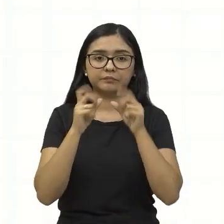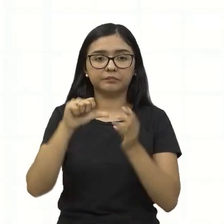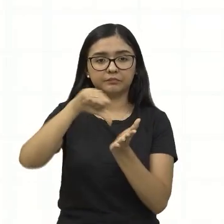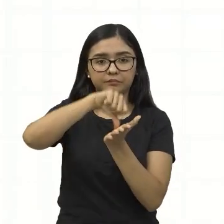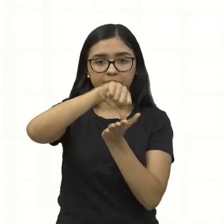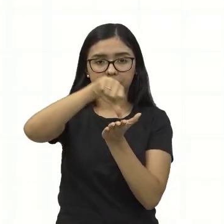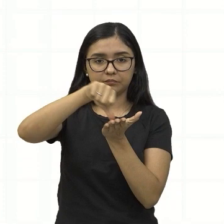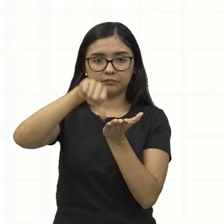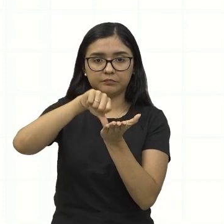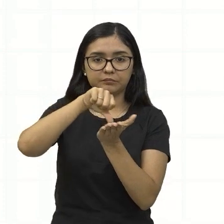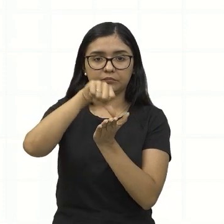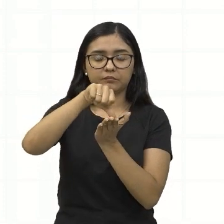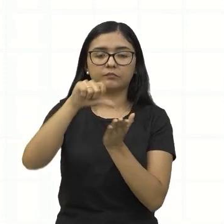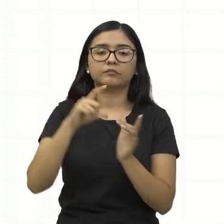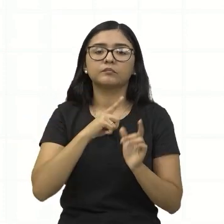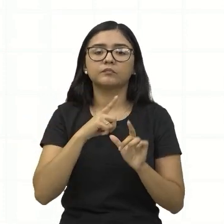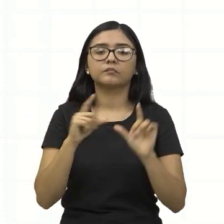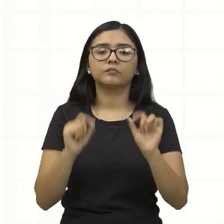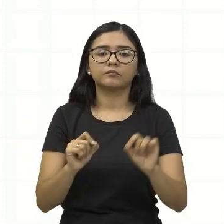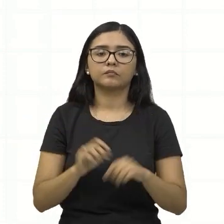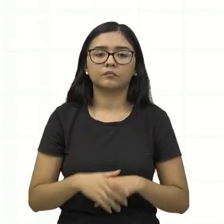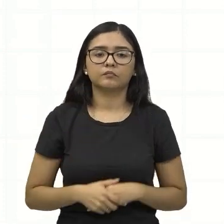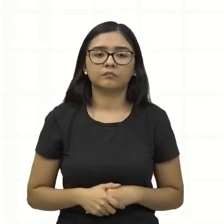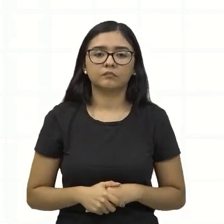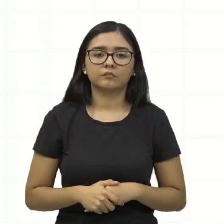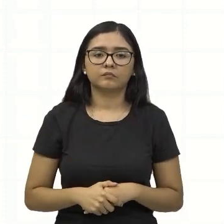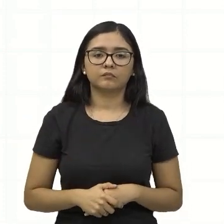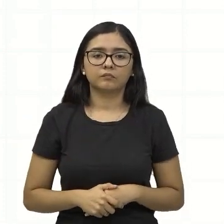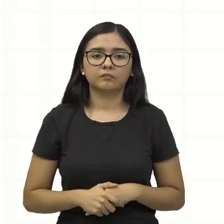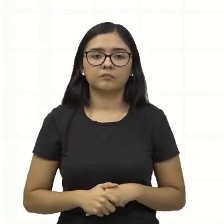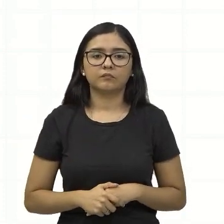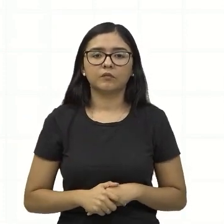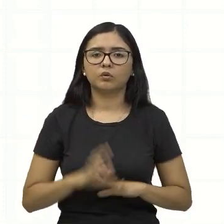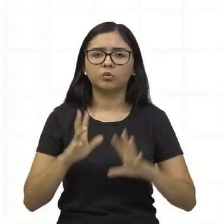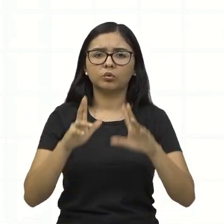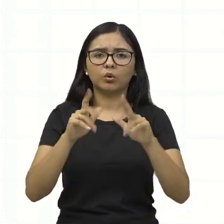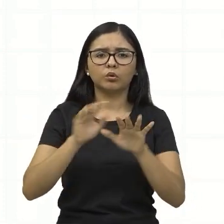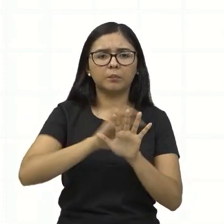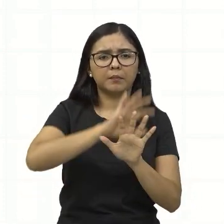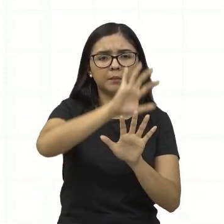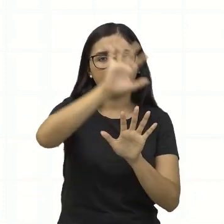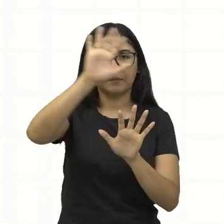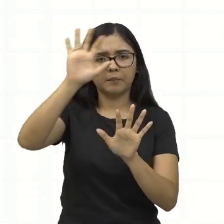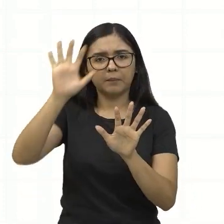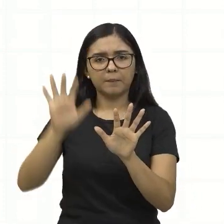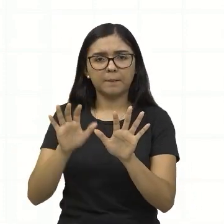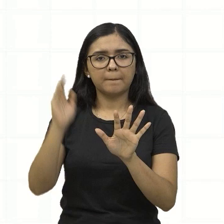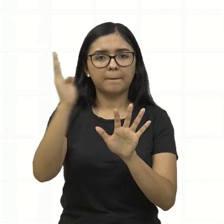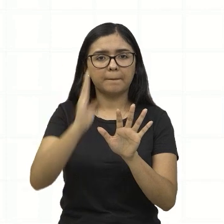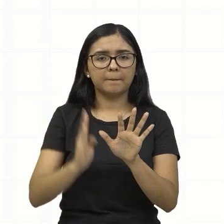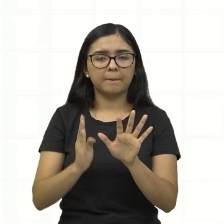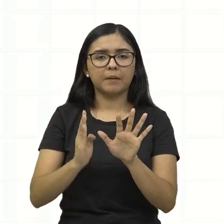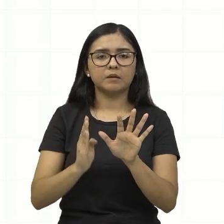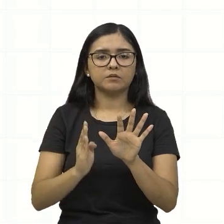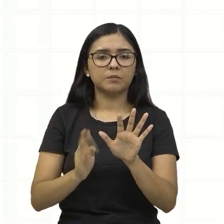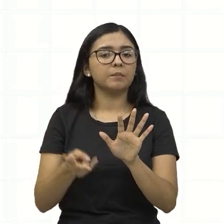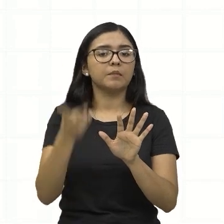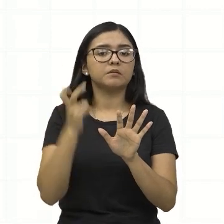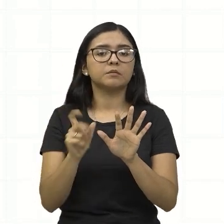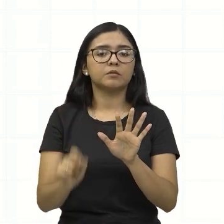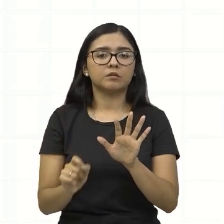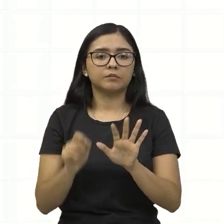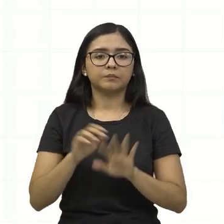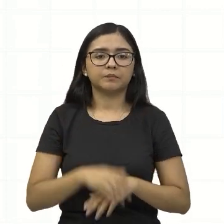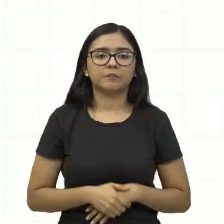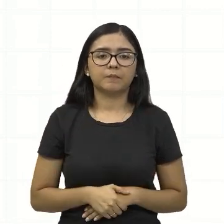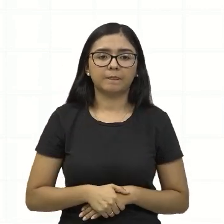que nós temos, né, essa malha que percorre todo o país e você observa aí que ele vai